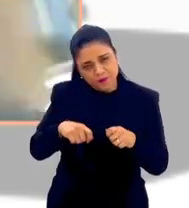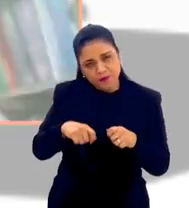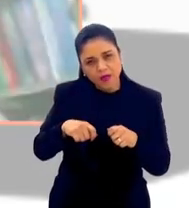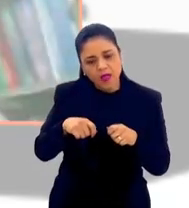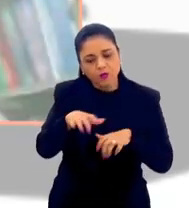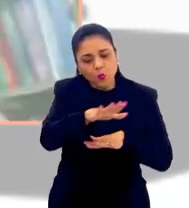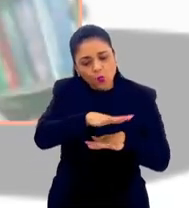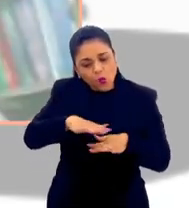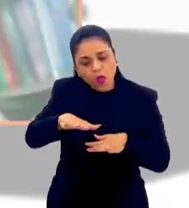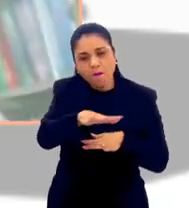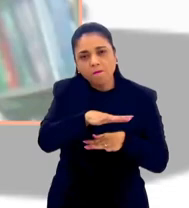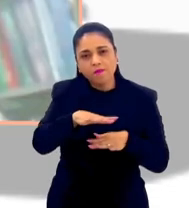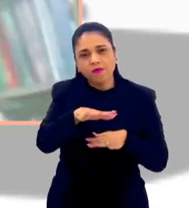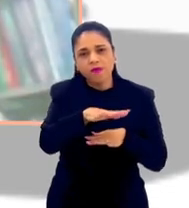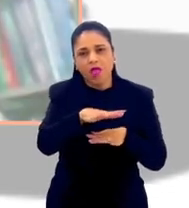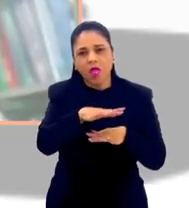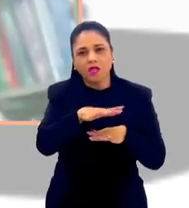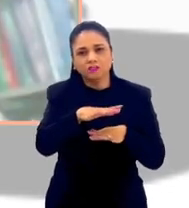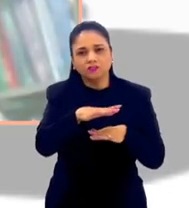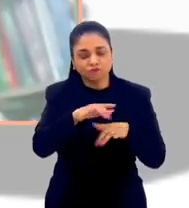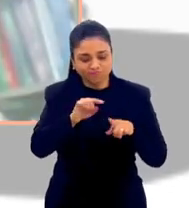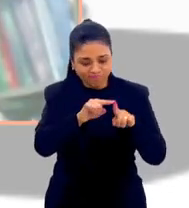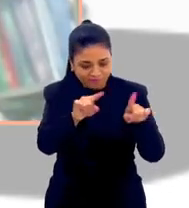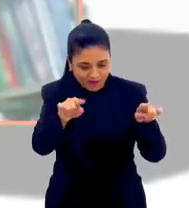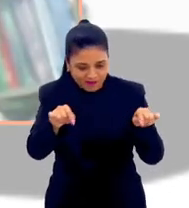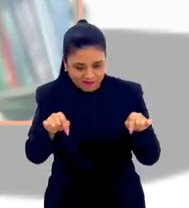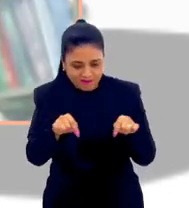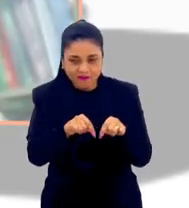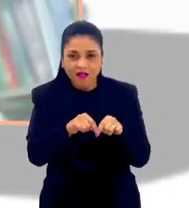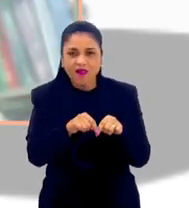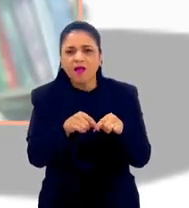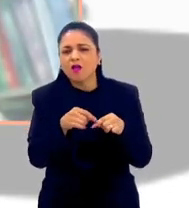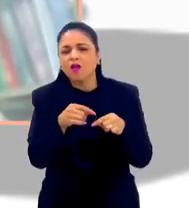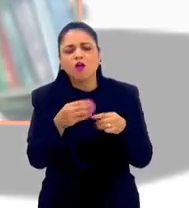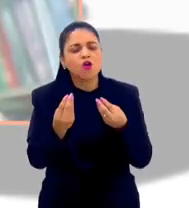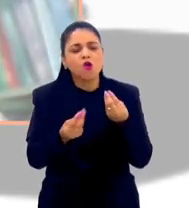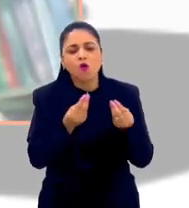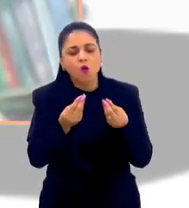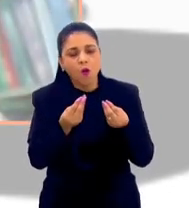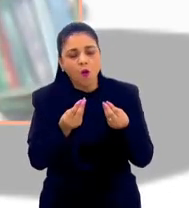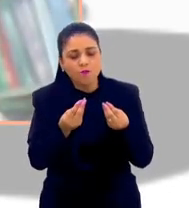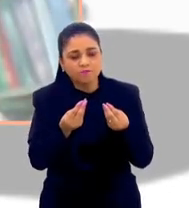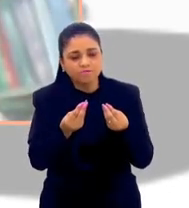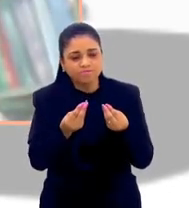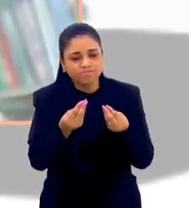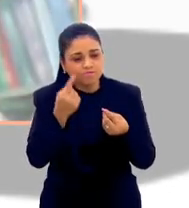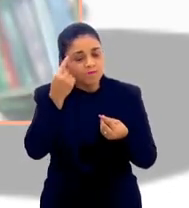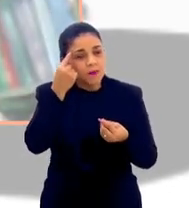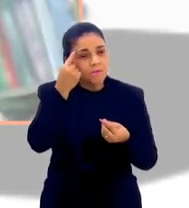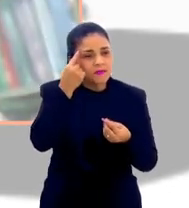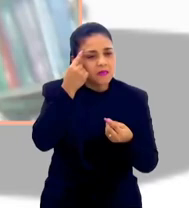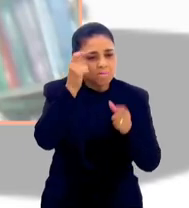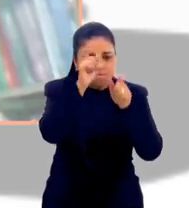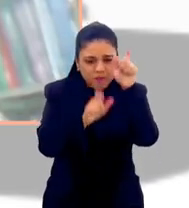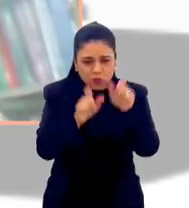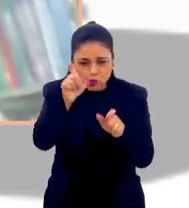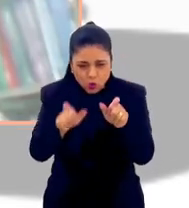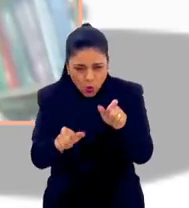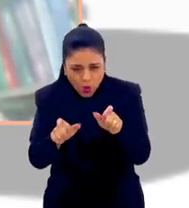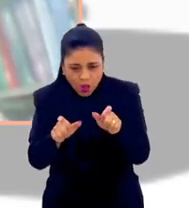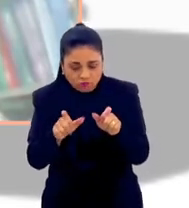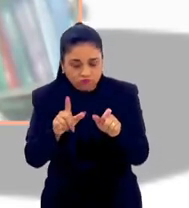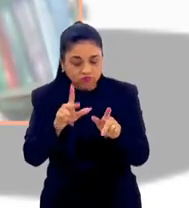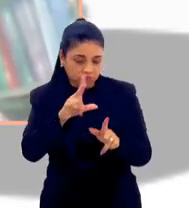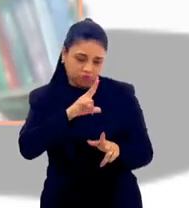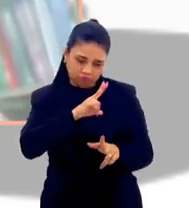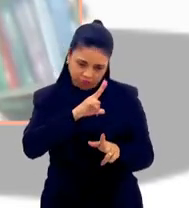nesse ambiente aqui, desde o meu espaço físico, como é que eu posso fisicamente desenhar um ambiente onde as pessoas tenham privacidade, mas